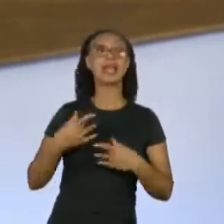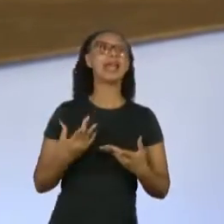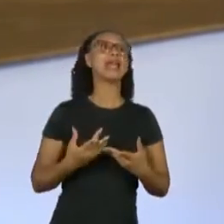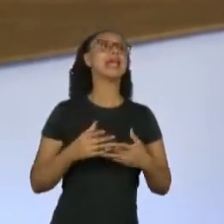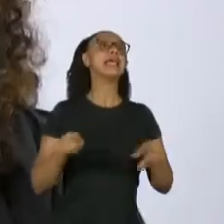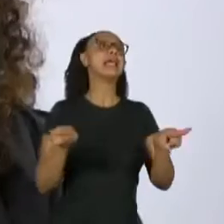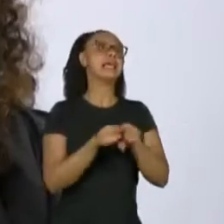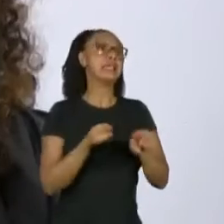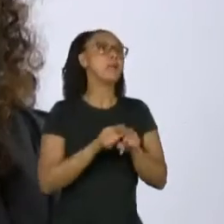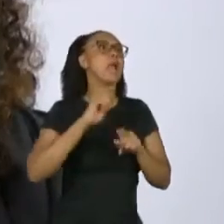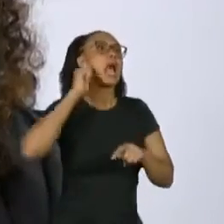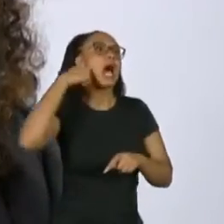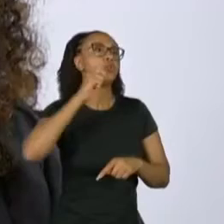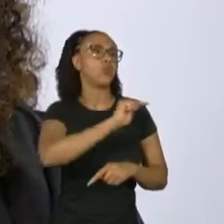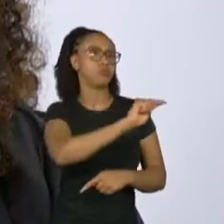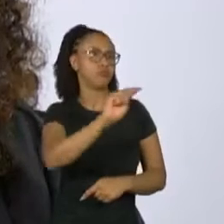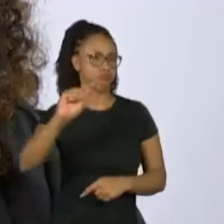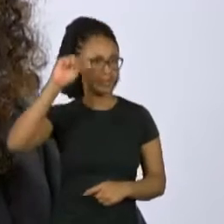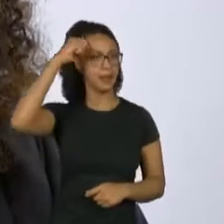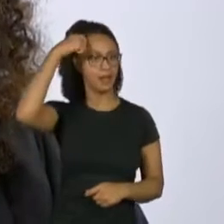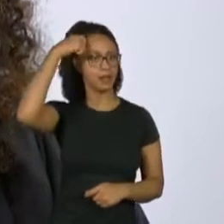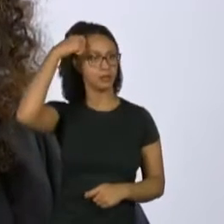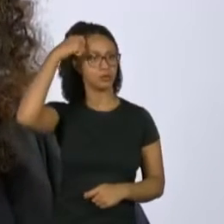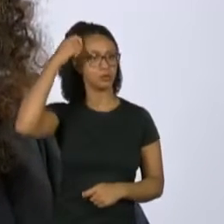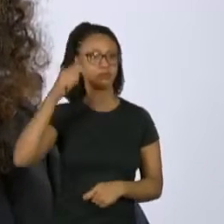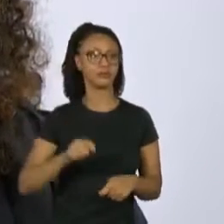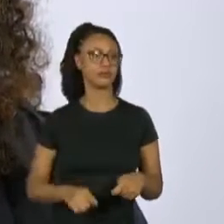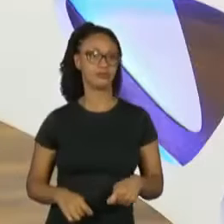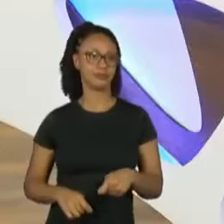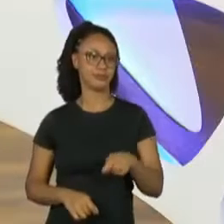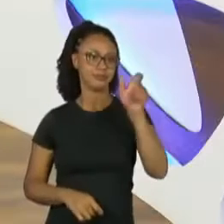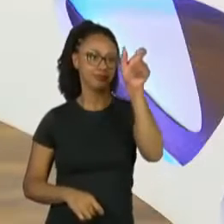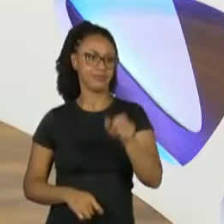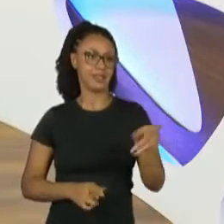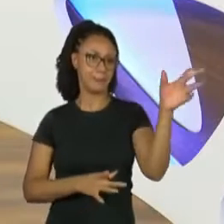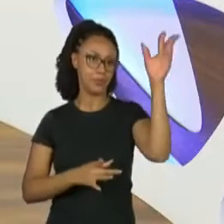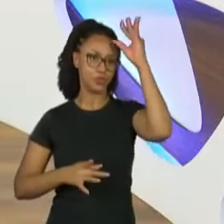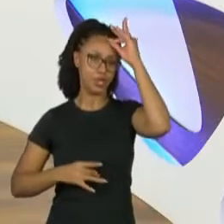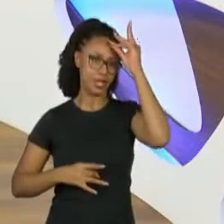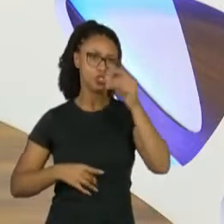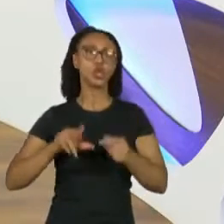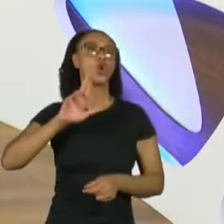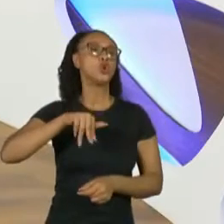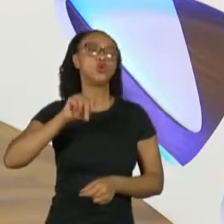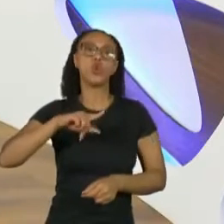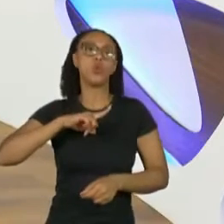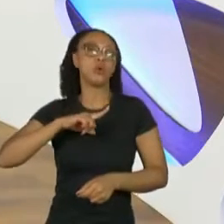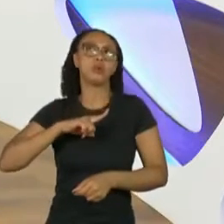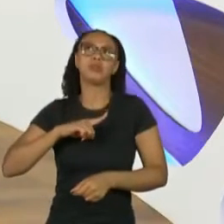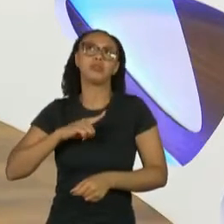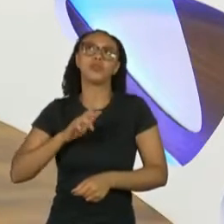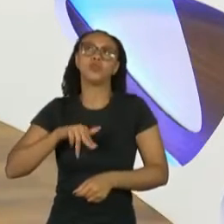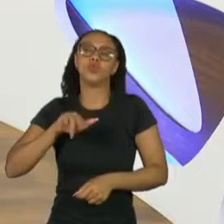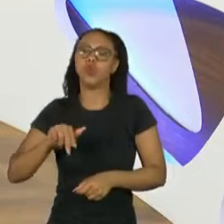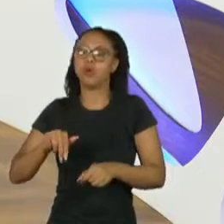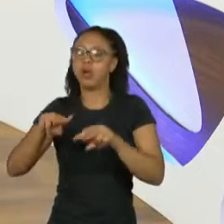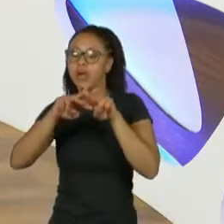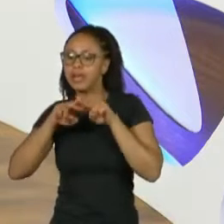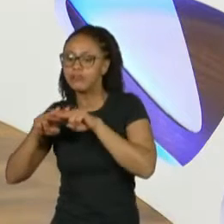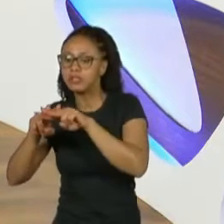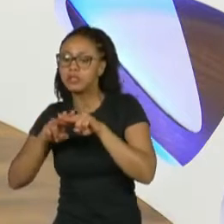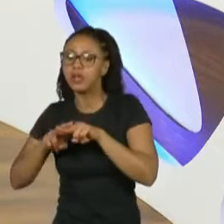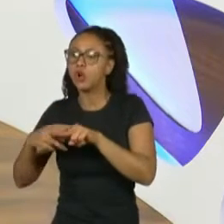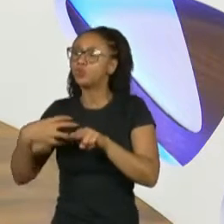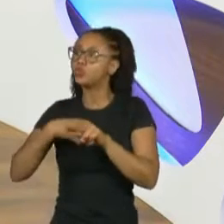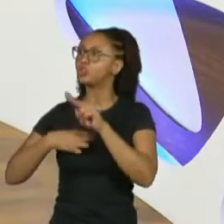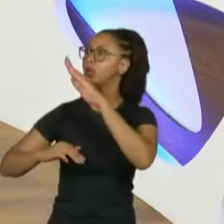atores negros também, não passam pela autonomia quase sempre, né, dos roteiros, da condução,